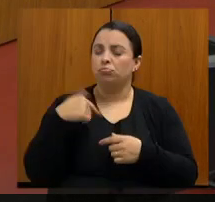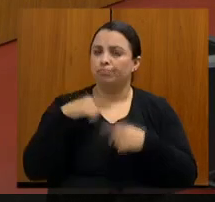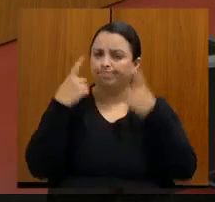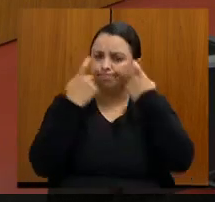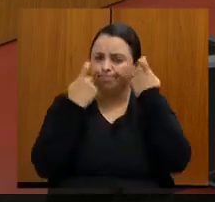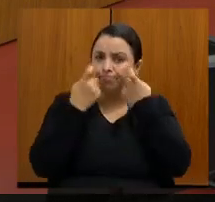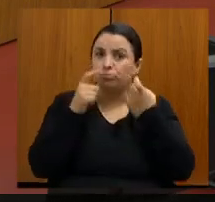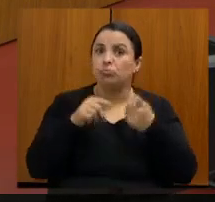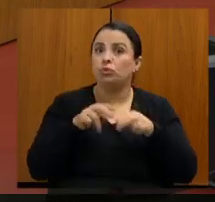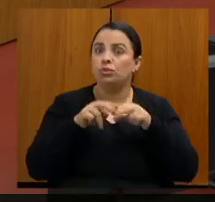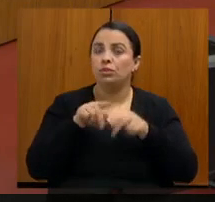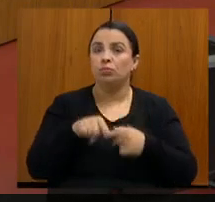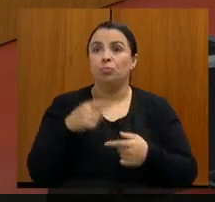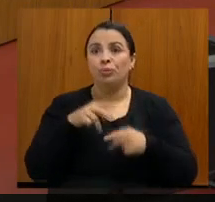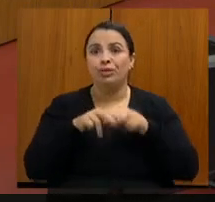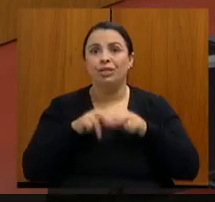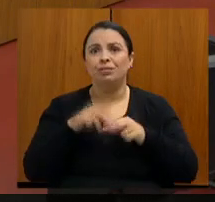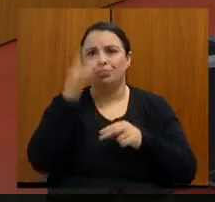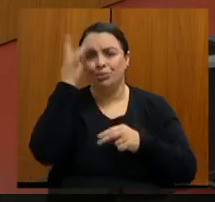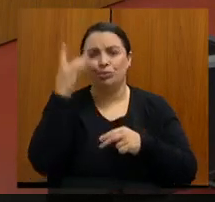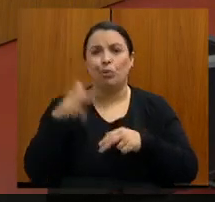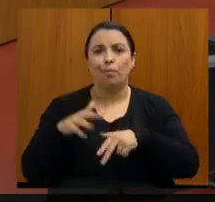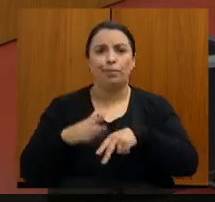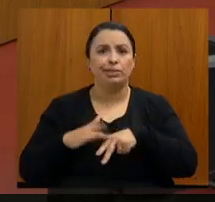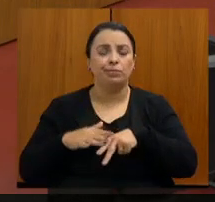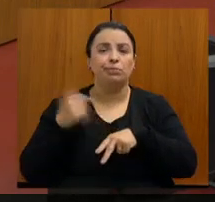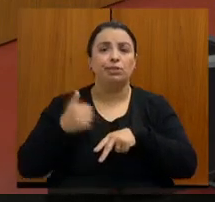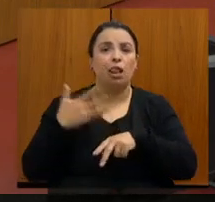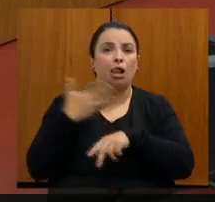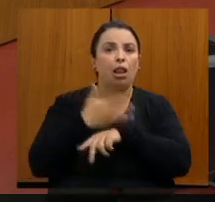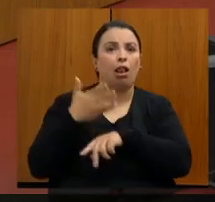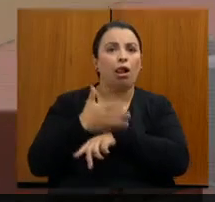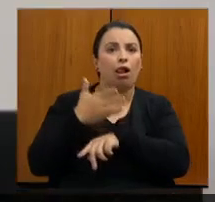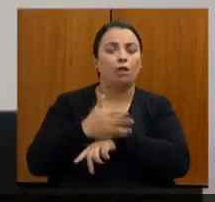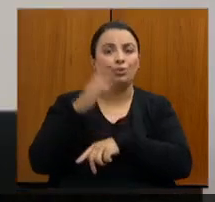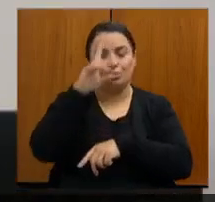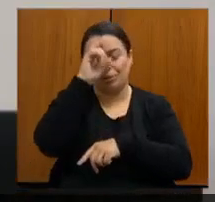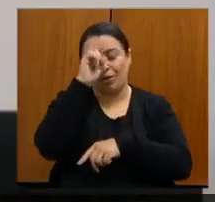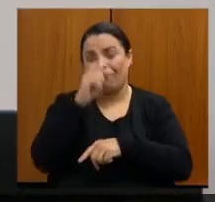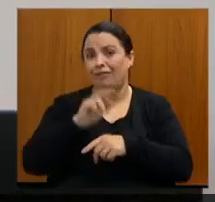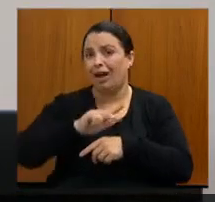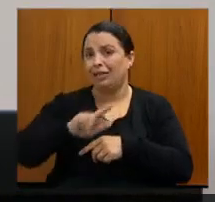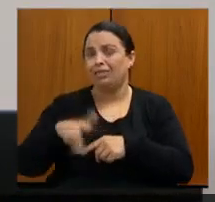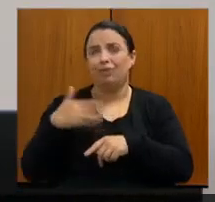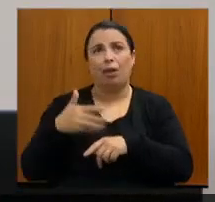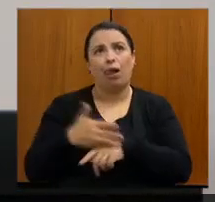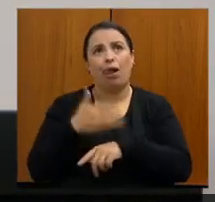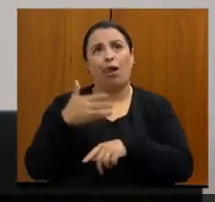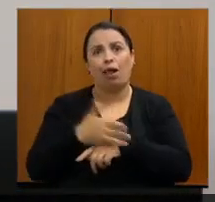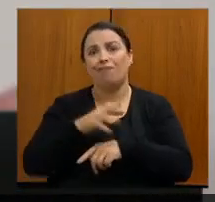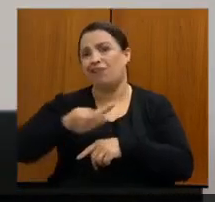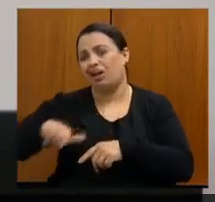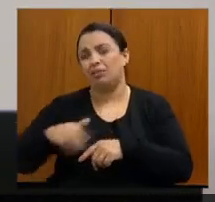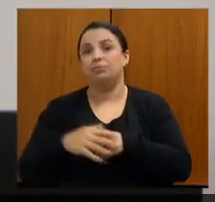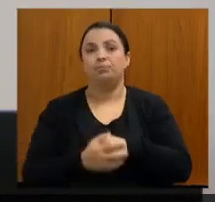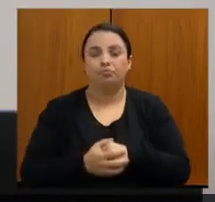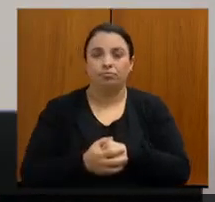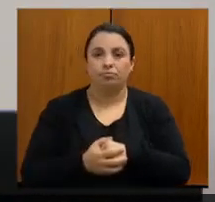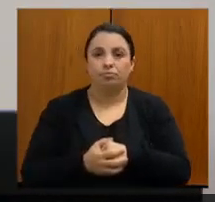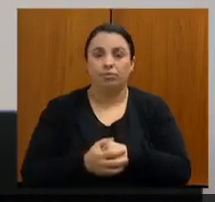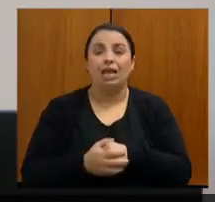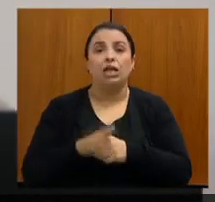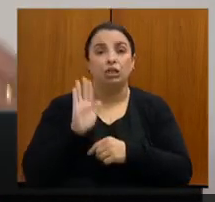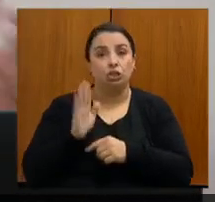porque os pacientes têm que ir inúmeras vezes no hospital para tratamentos. E eu já até pensei que isso já foi até sugerido para a